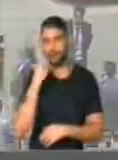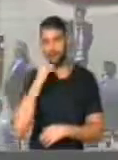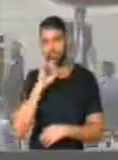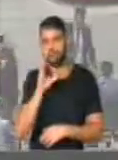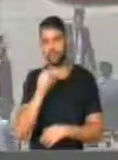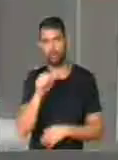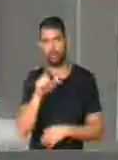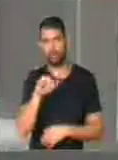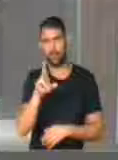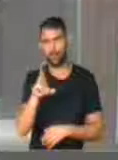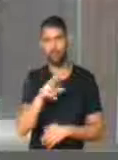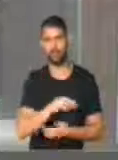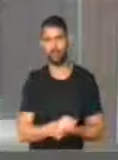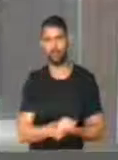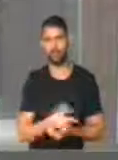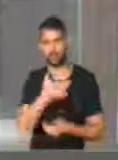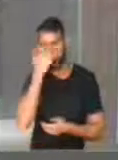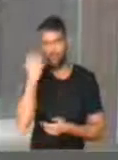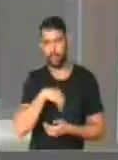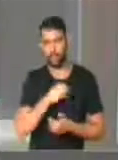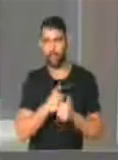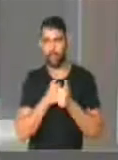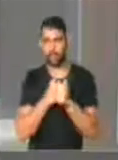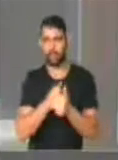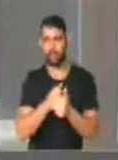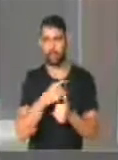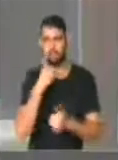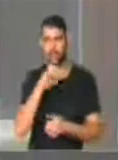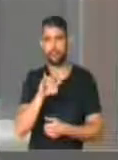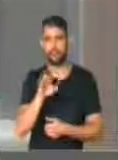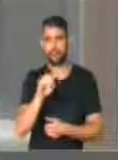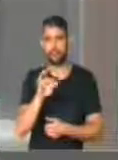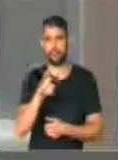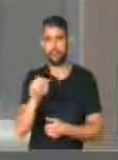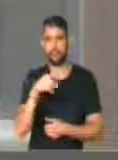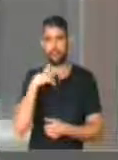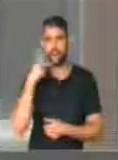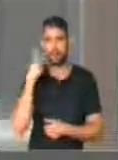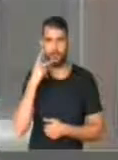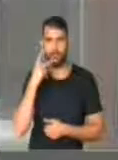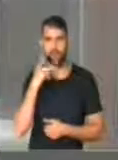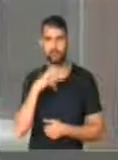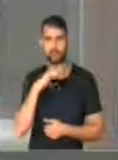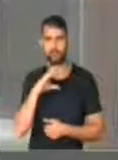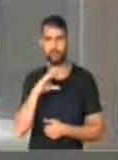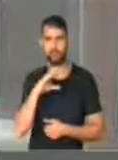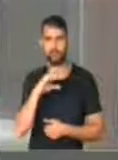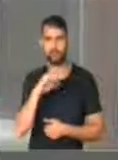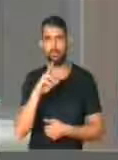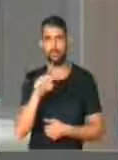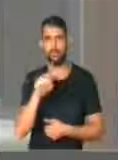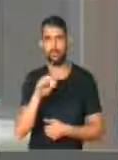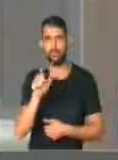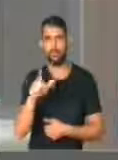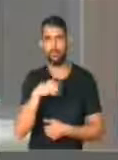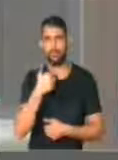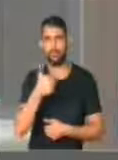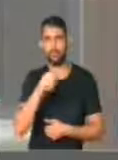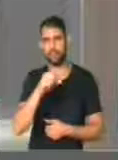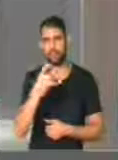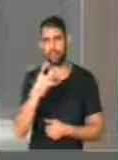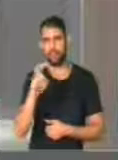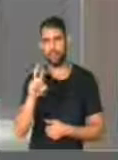deputado Chico Alencar. Para todos os acompanham esta sessão, o Barão de Tararé, vereador pelo Partido Comunista Brasileiro, em